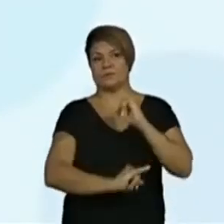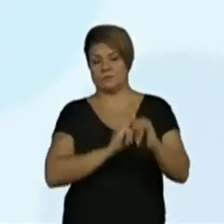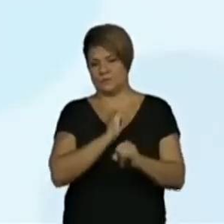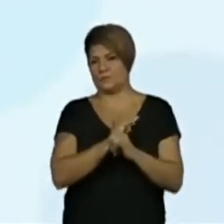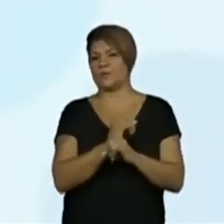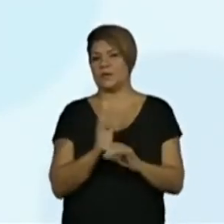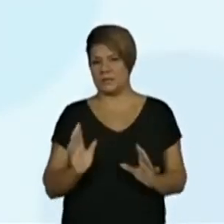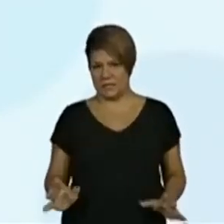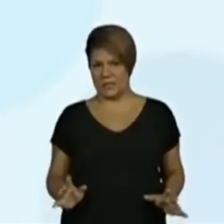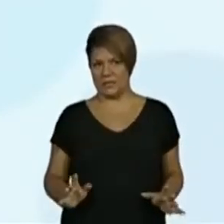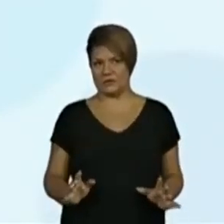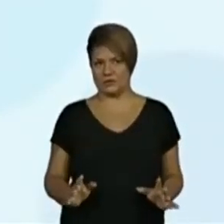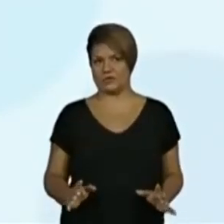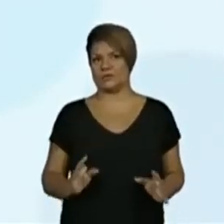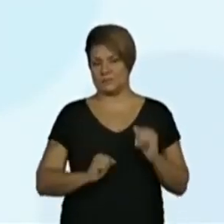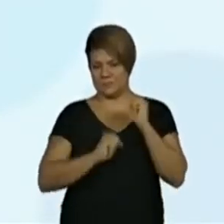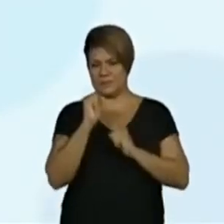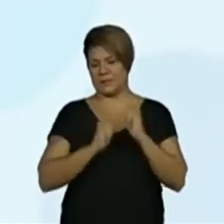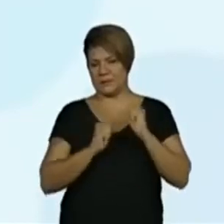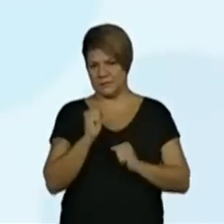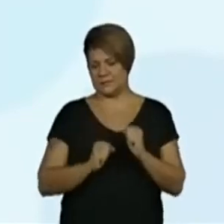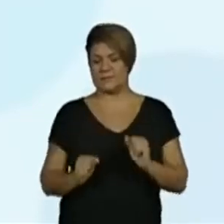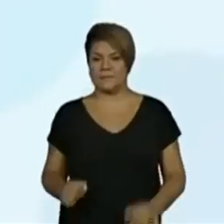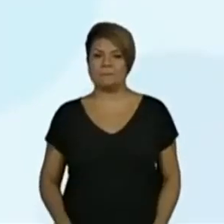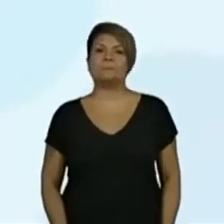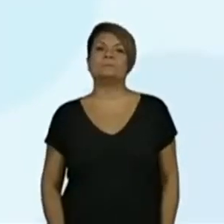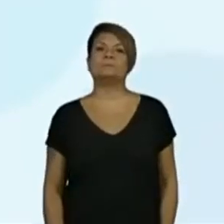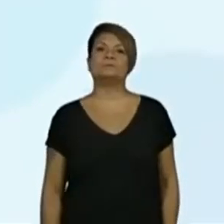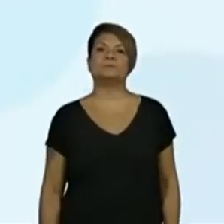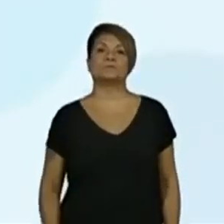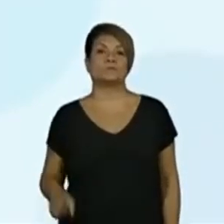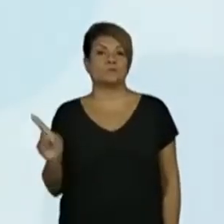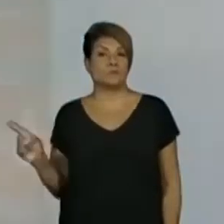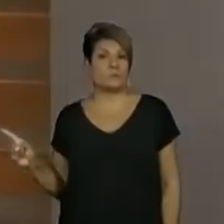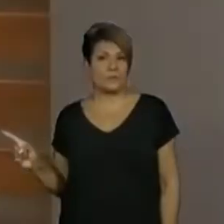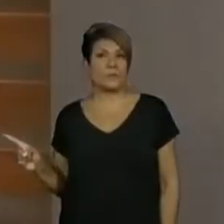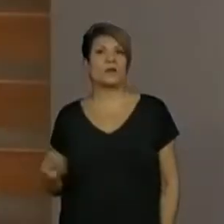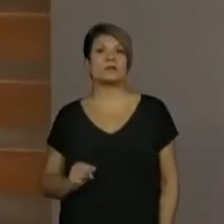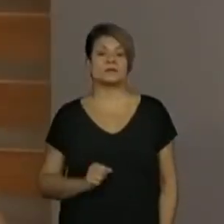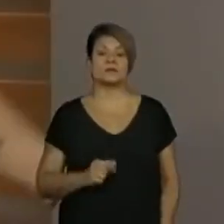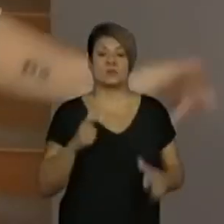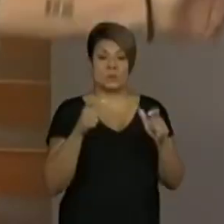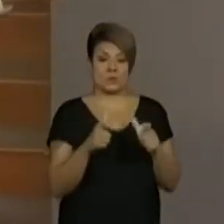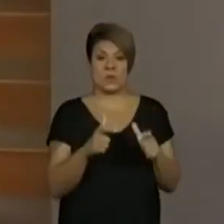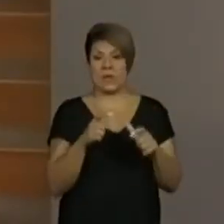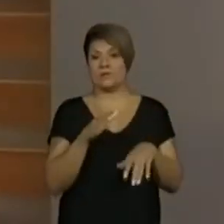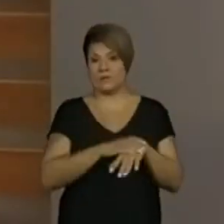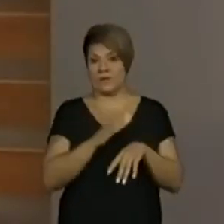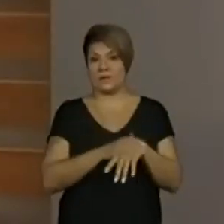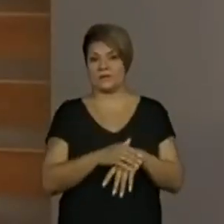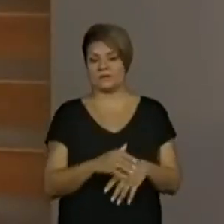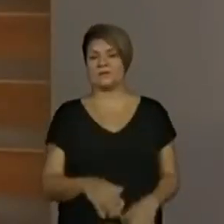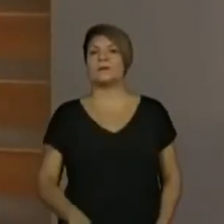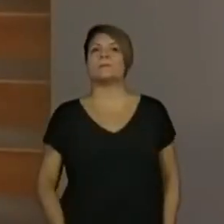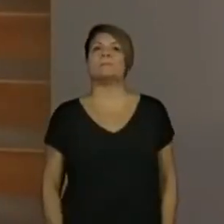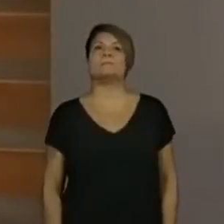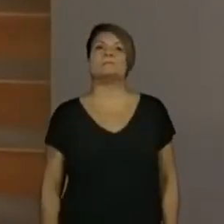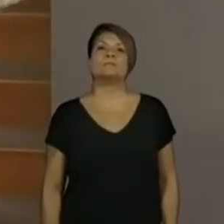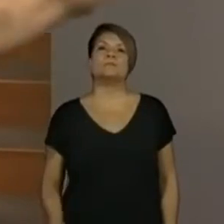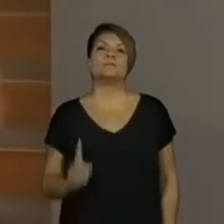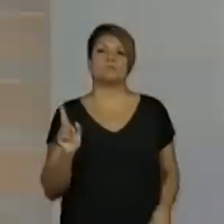e o Get Images. Ou seja, essas imagens, elas saíram desse lugar. E por fim,